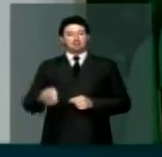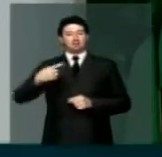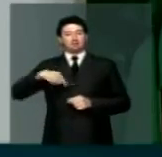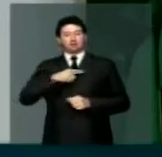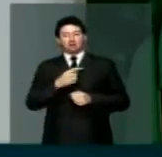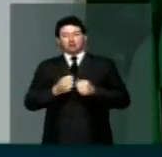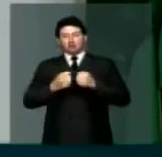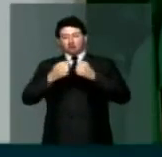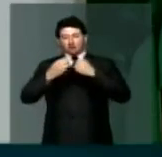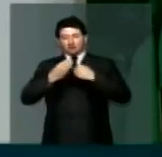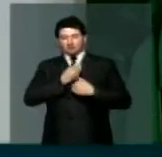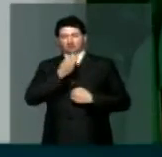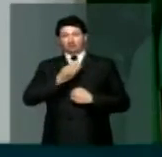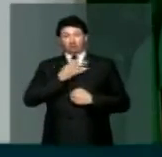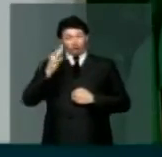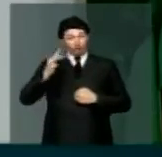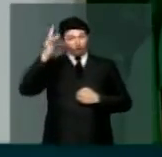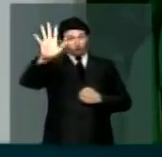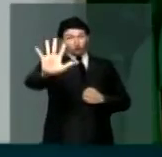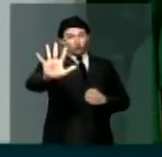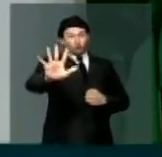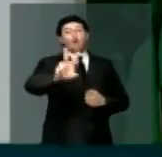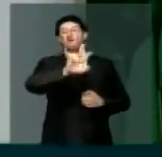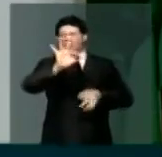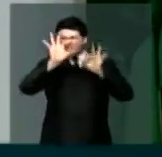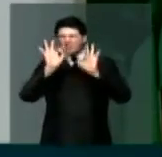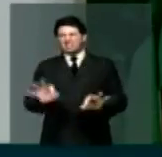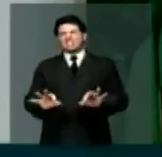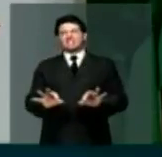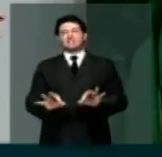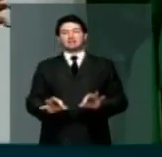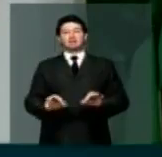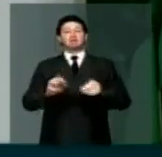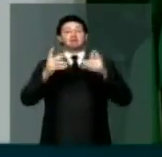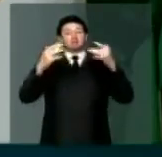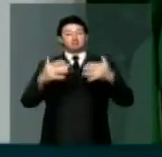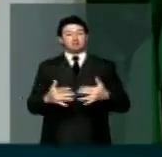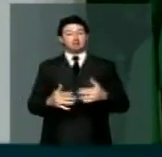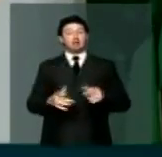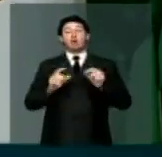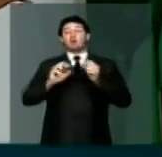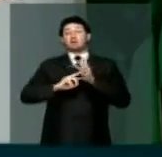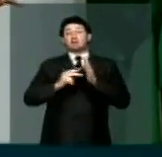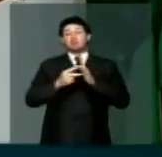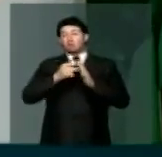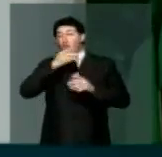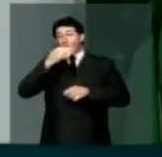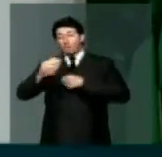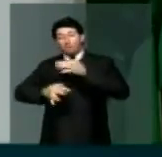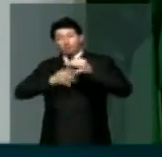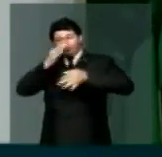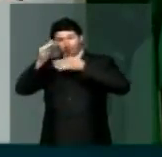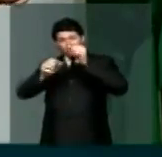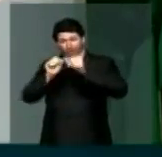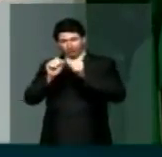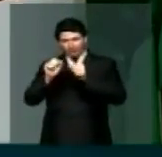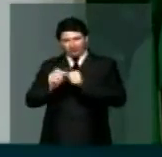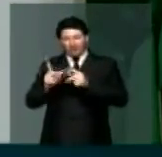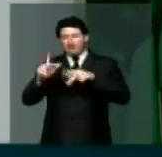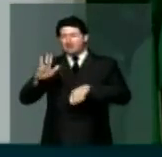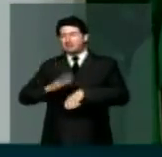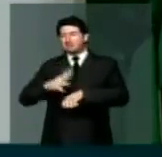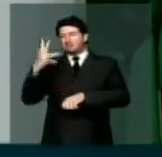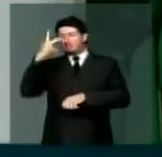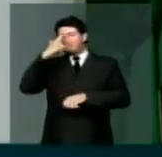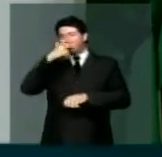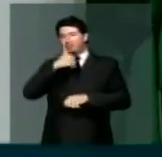nossa carga. O futuro, porém, virá certeiro, explicar o que fez o jardineiro com a mais bela